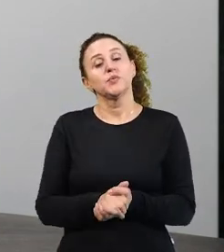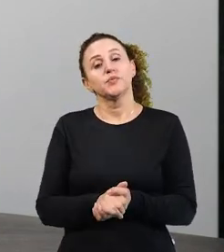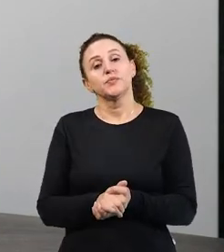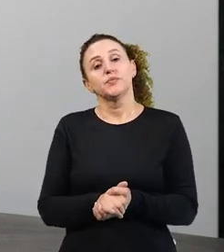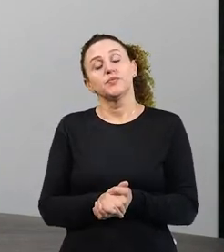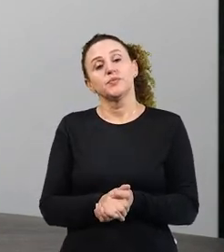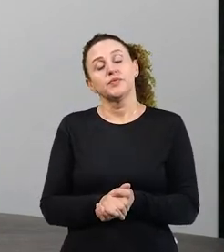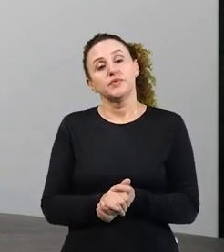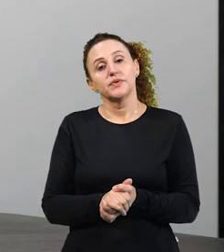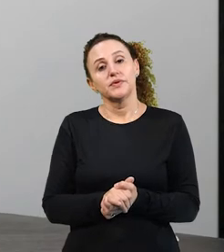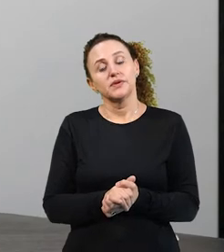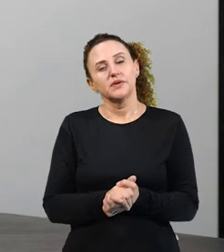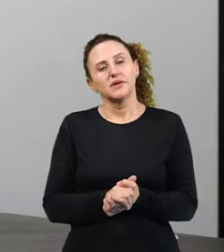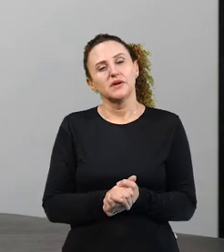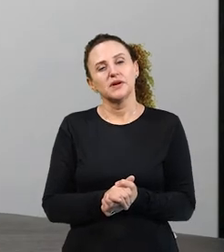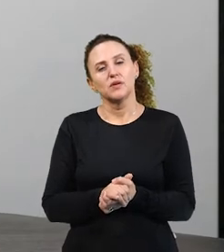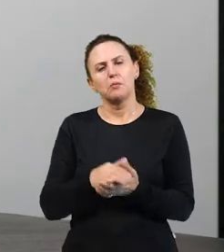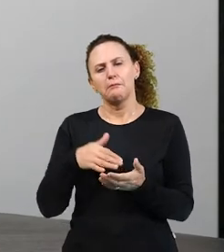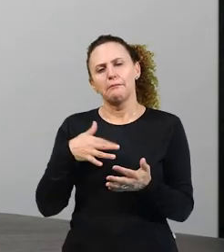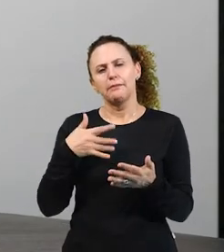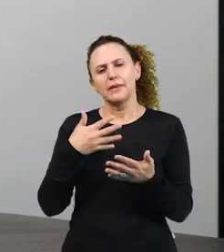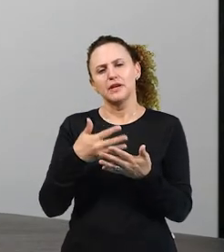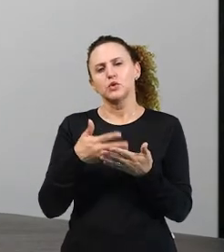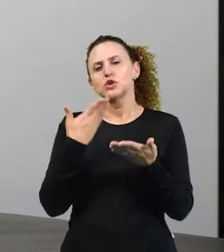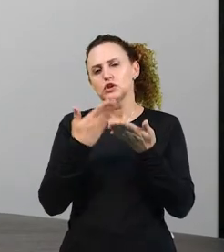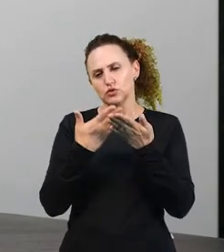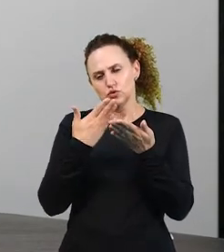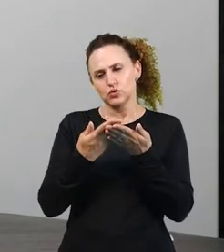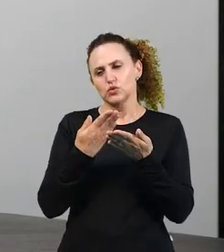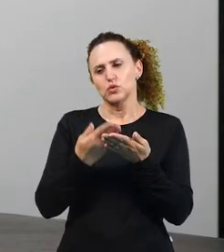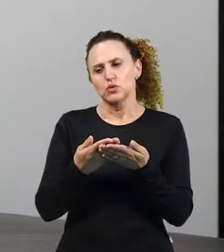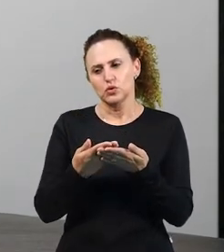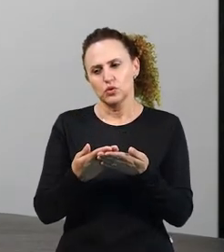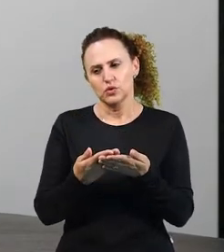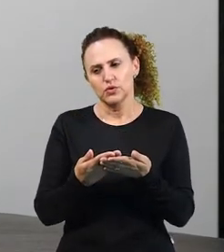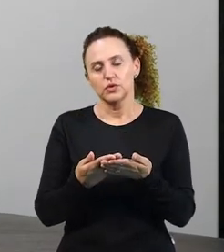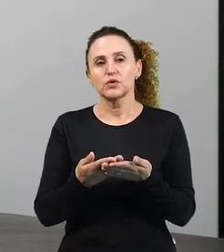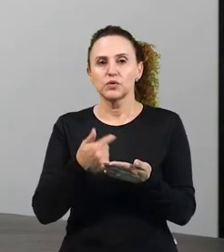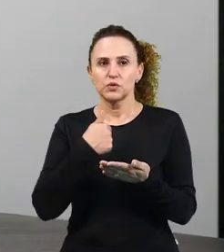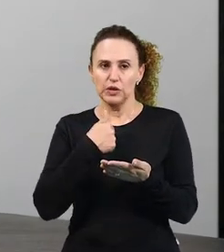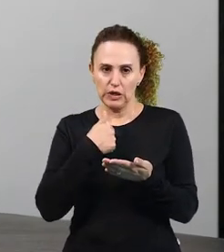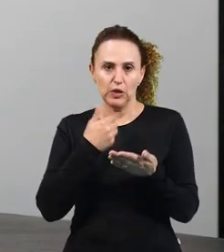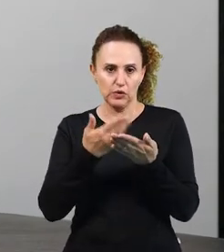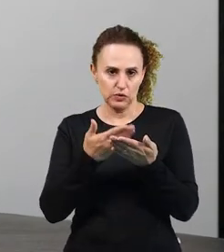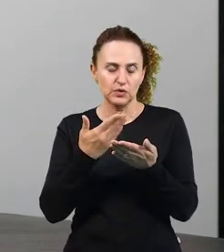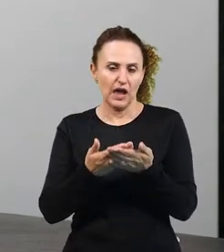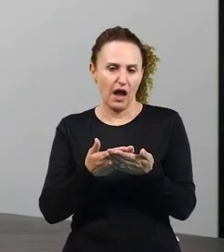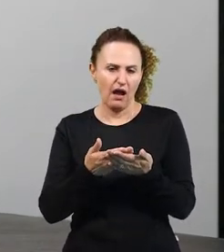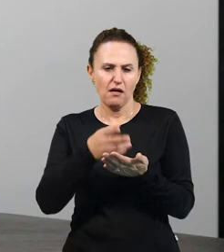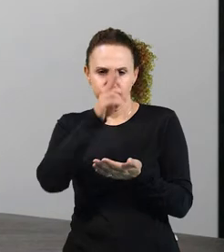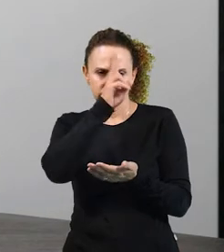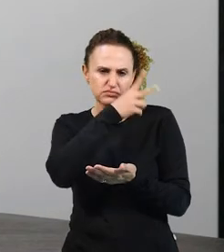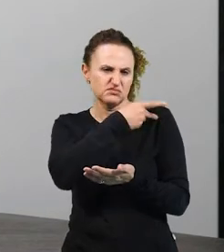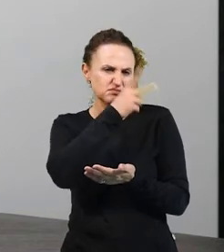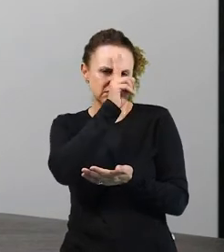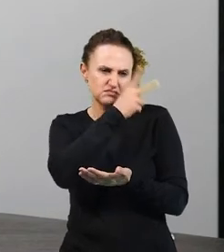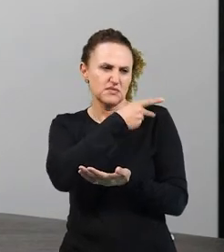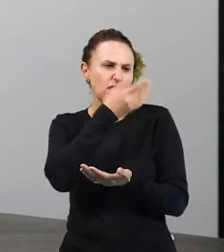durante o período de estudo, quando estava no ensino fundamental ou médio,